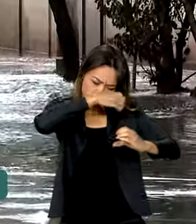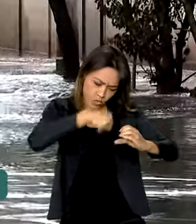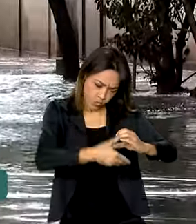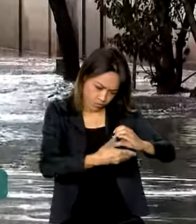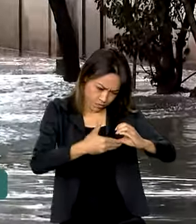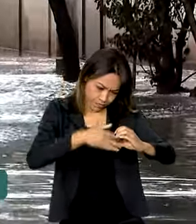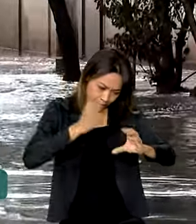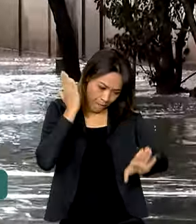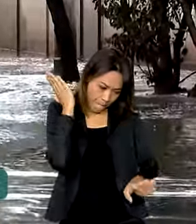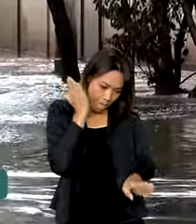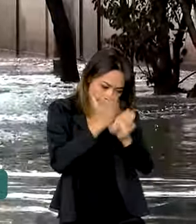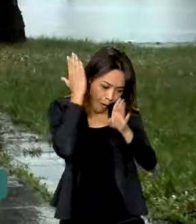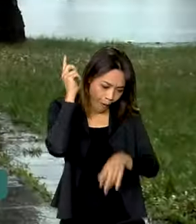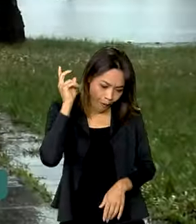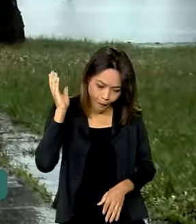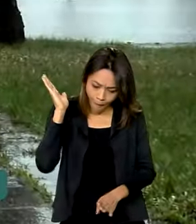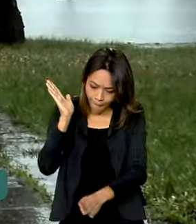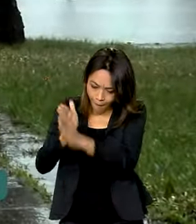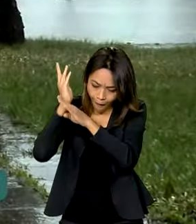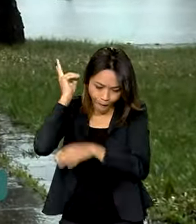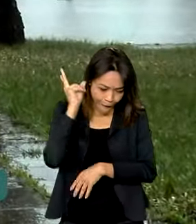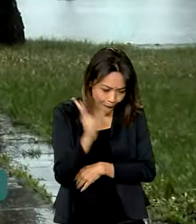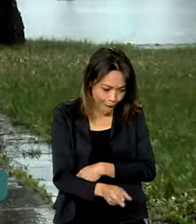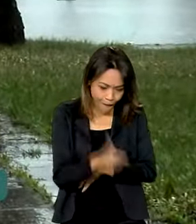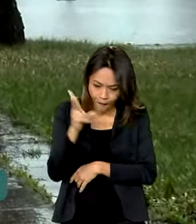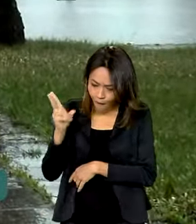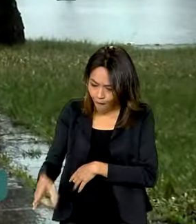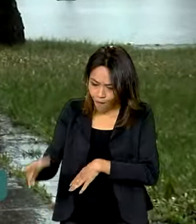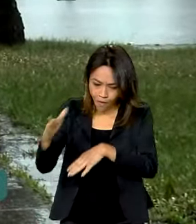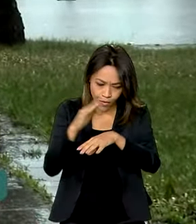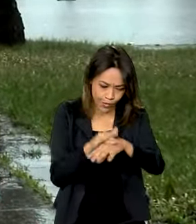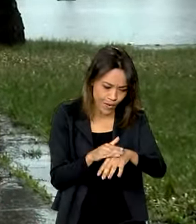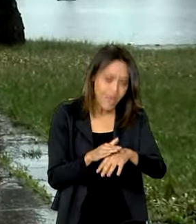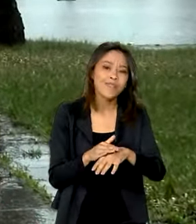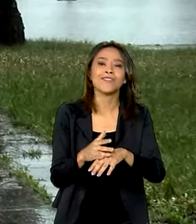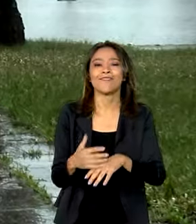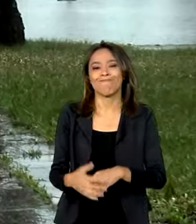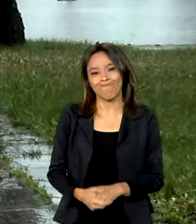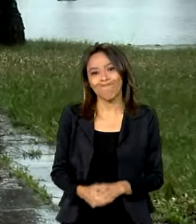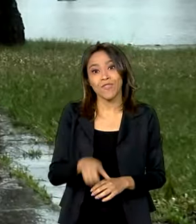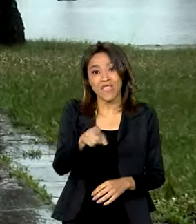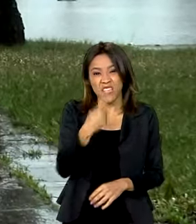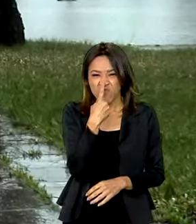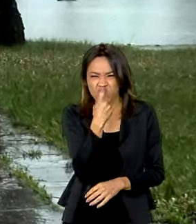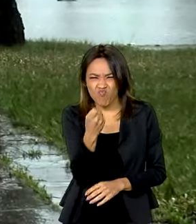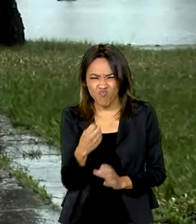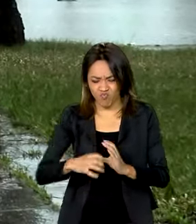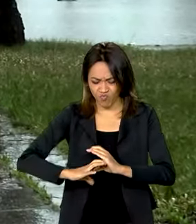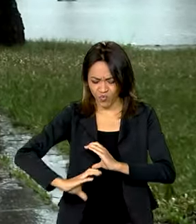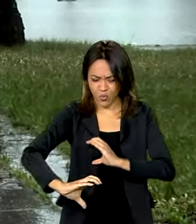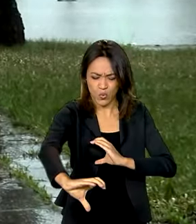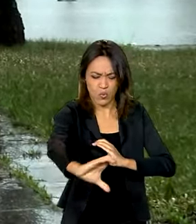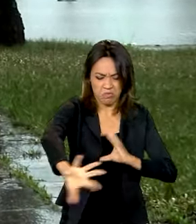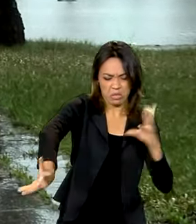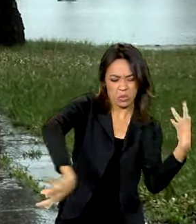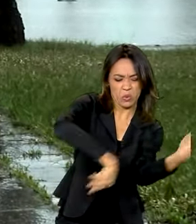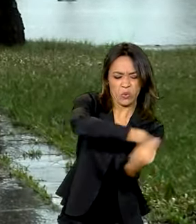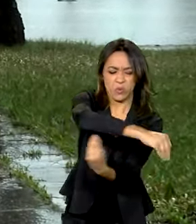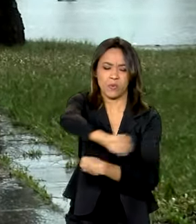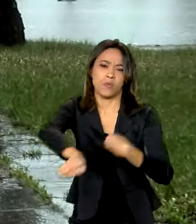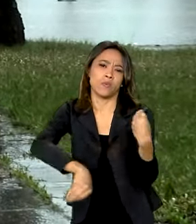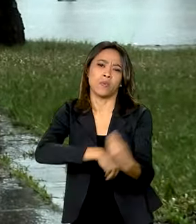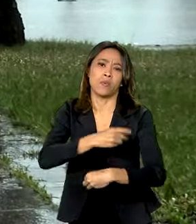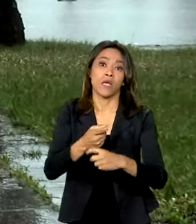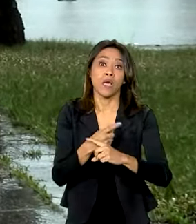do Rio Grande do Sul. Com as enchentes, o esgoto se mistura a água e a contaminação pela bactéria,